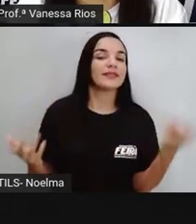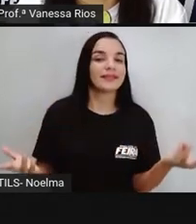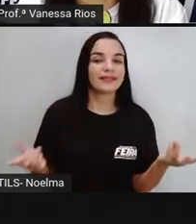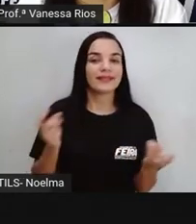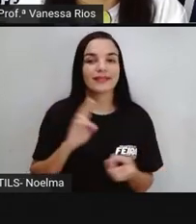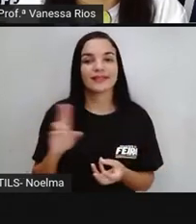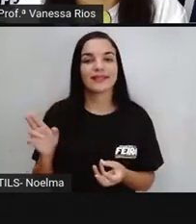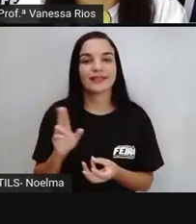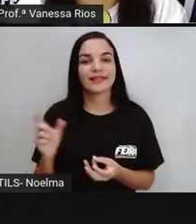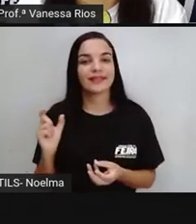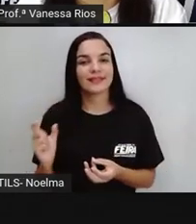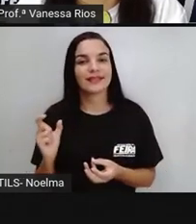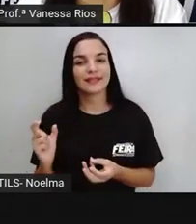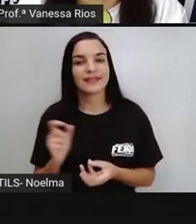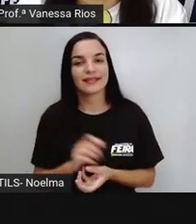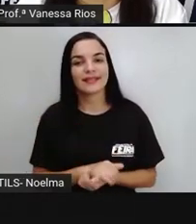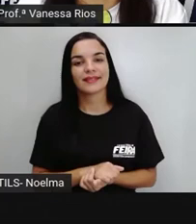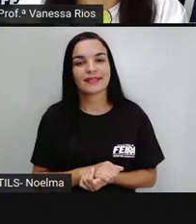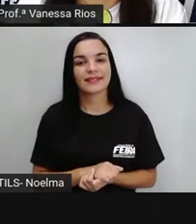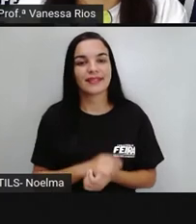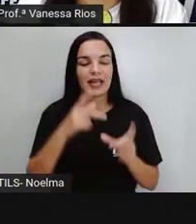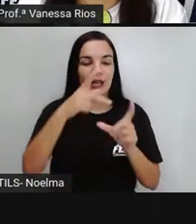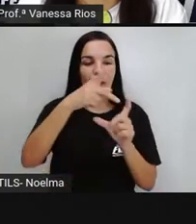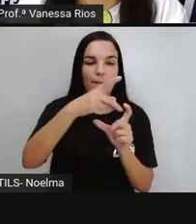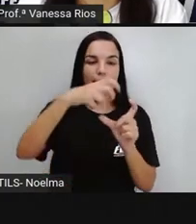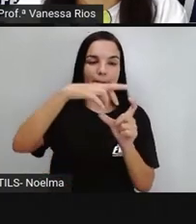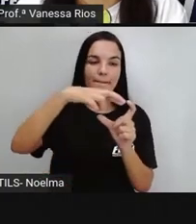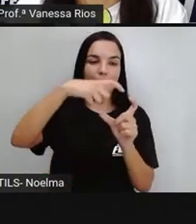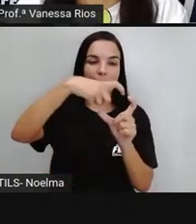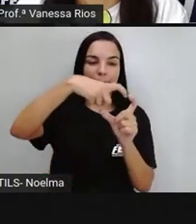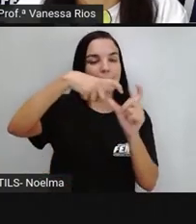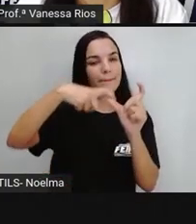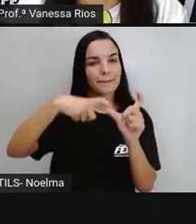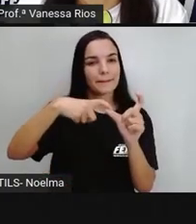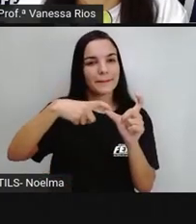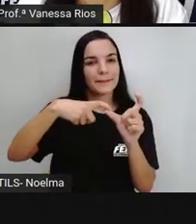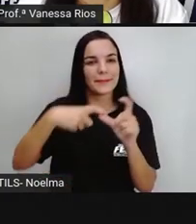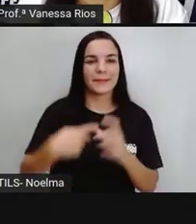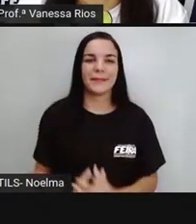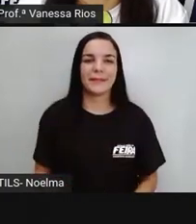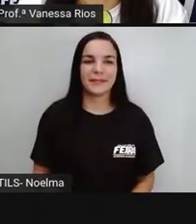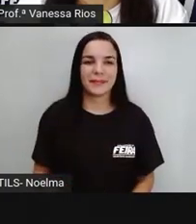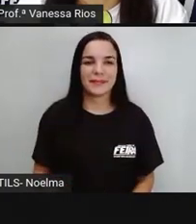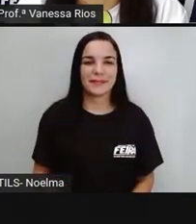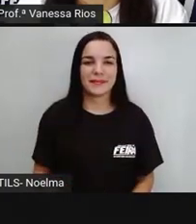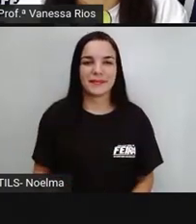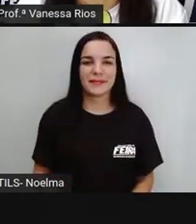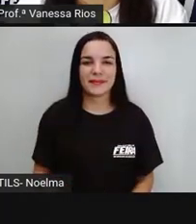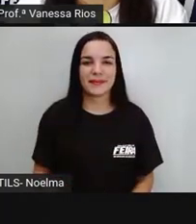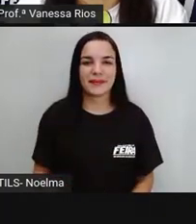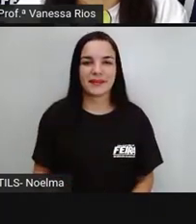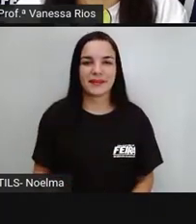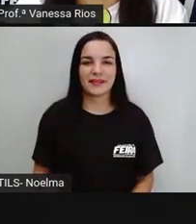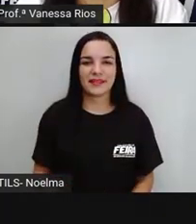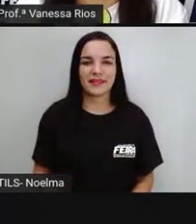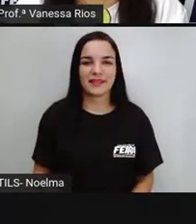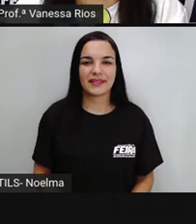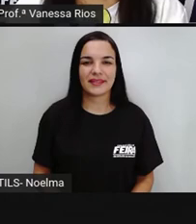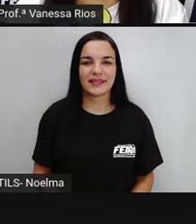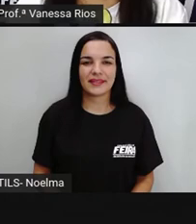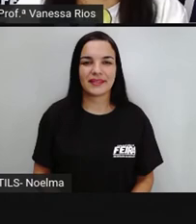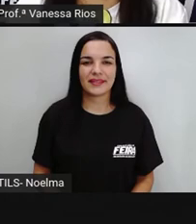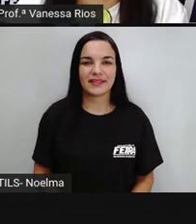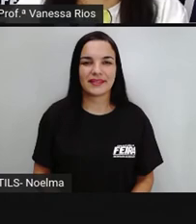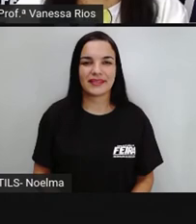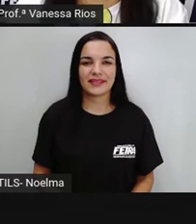antepenúltima sílaba? Nós chamamos de proparoxítona. E aí,